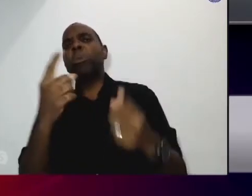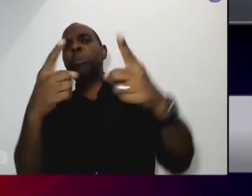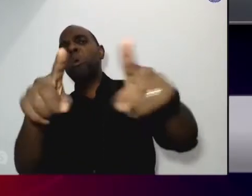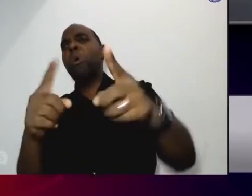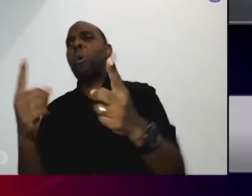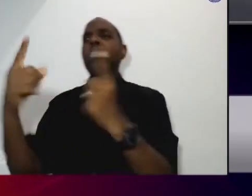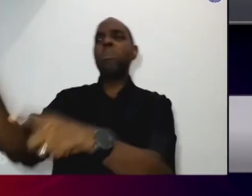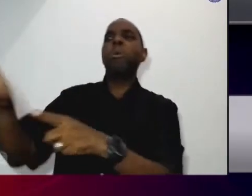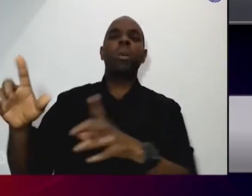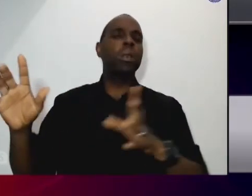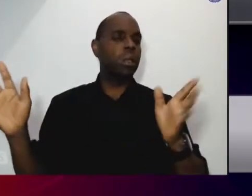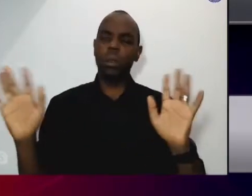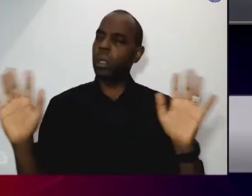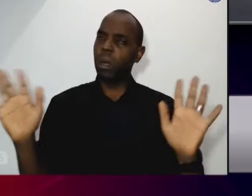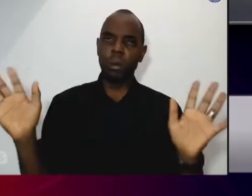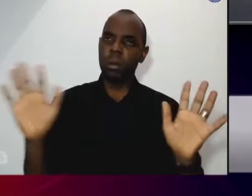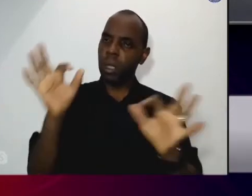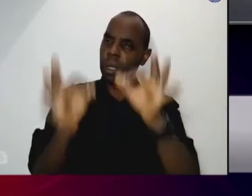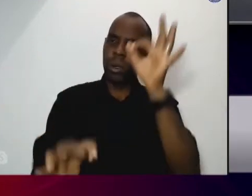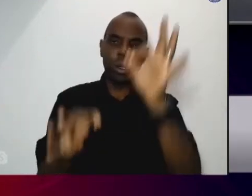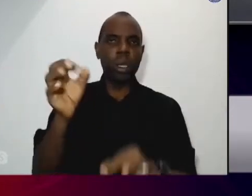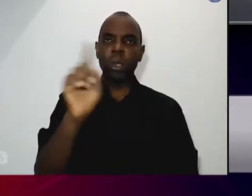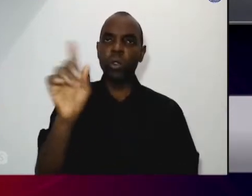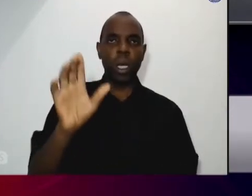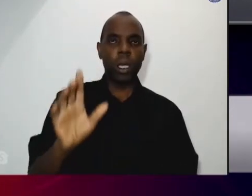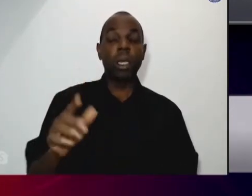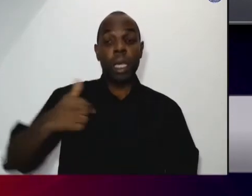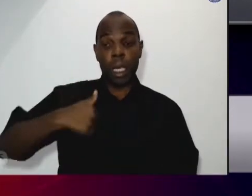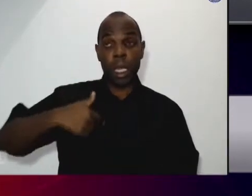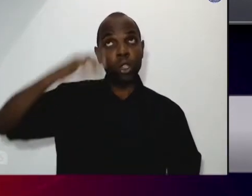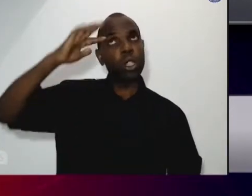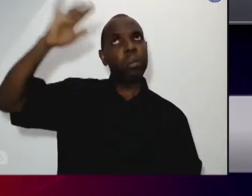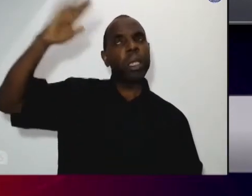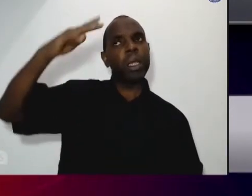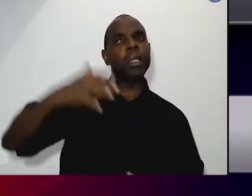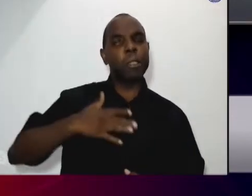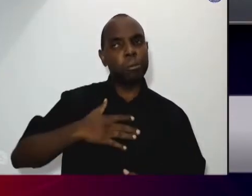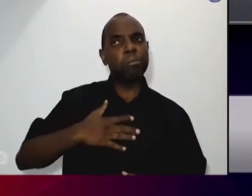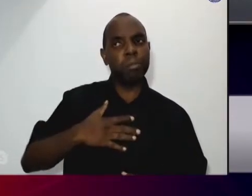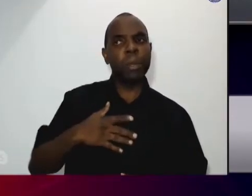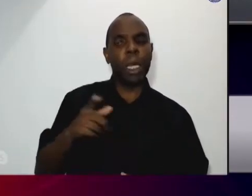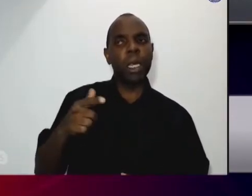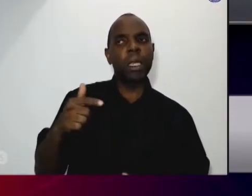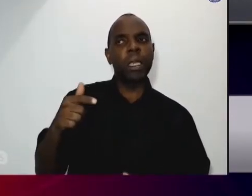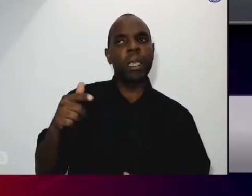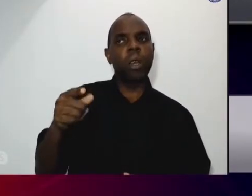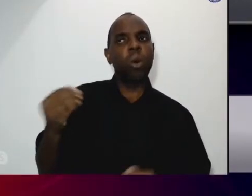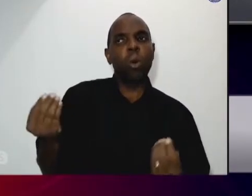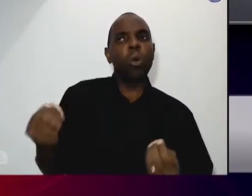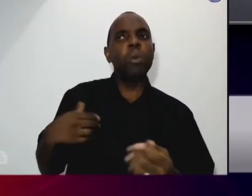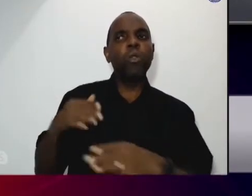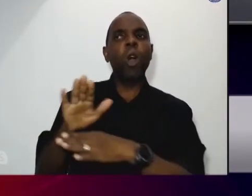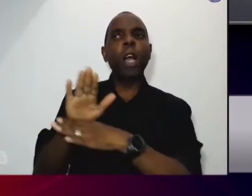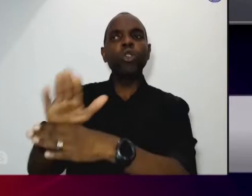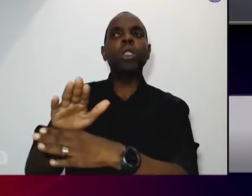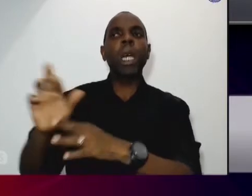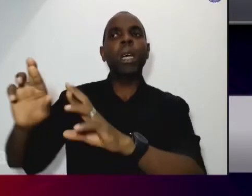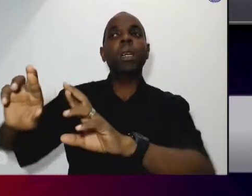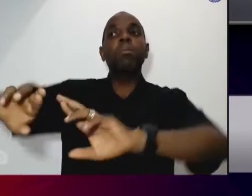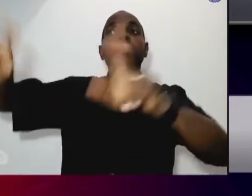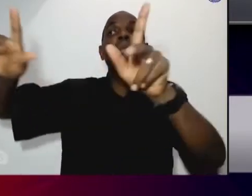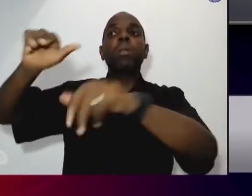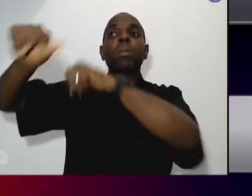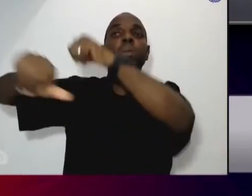Mas temos que pensar o que posso fazer para que isso seja diferente. Como posso melhorar essa